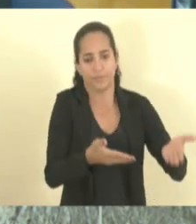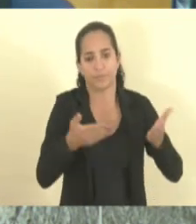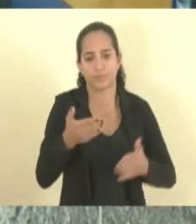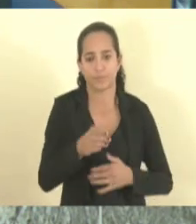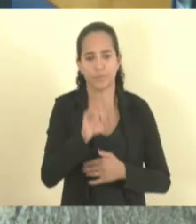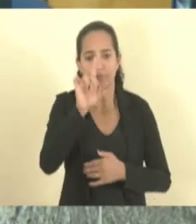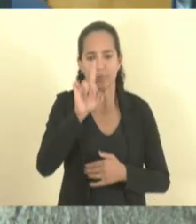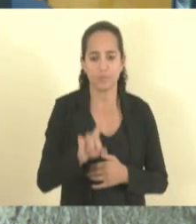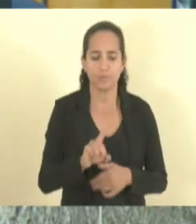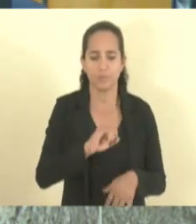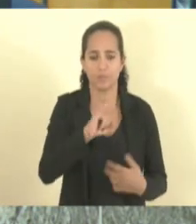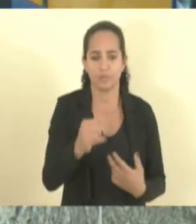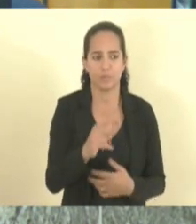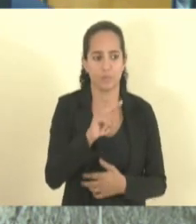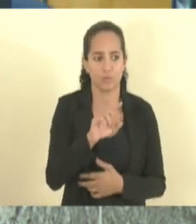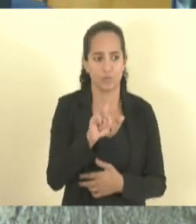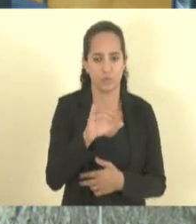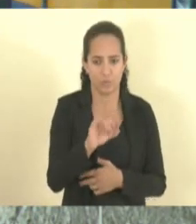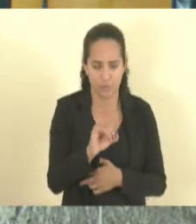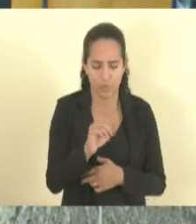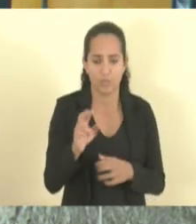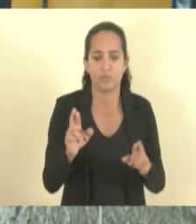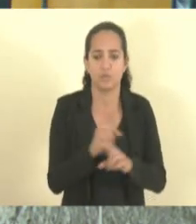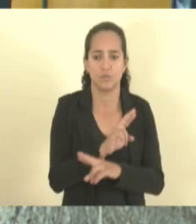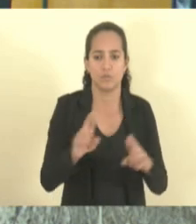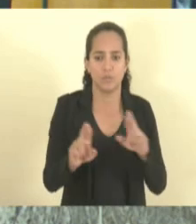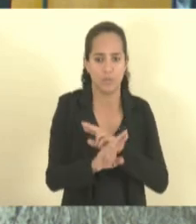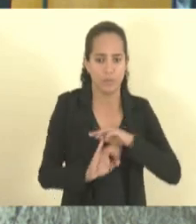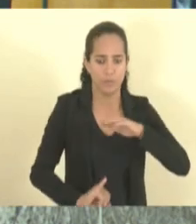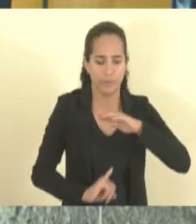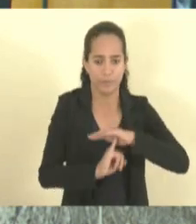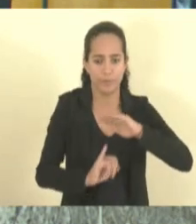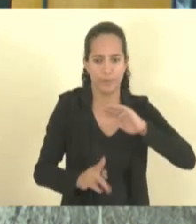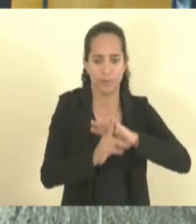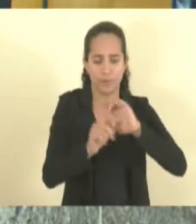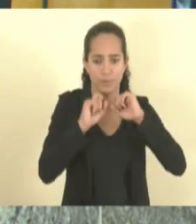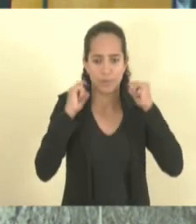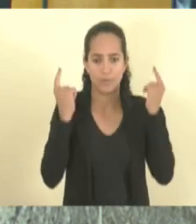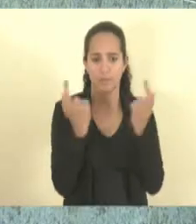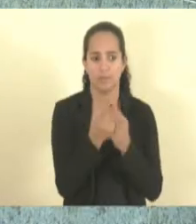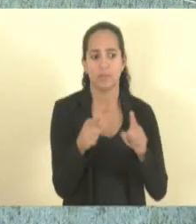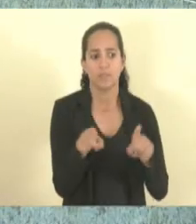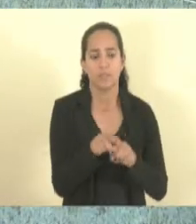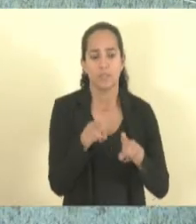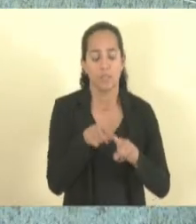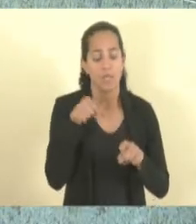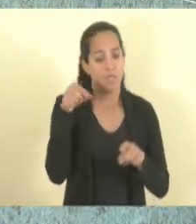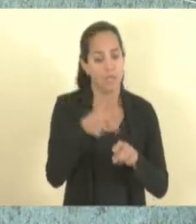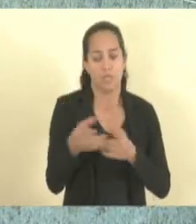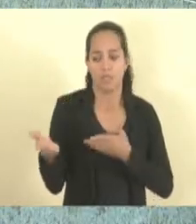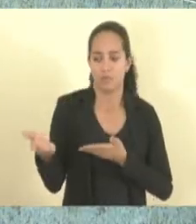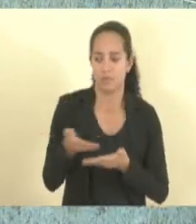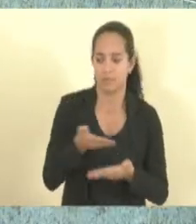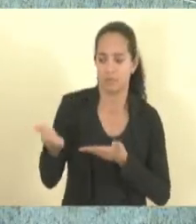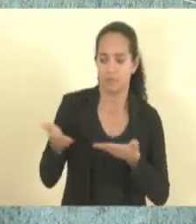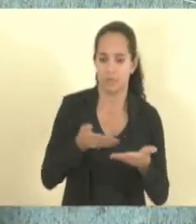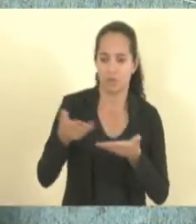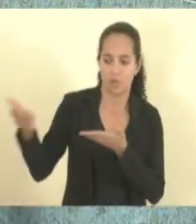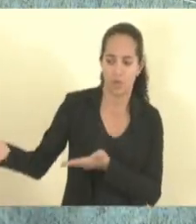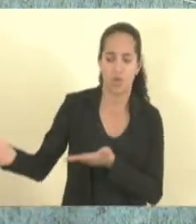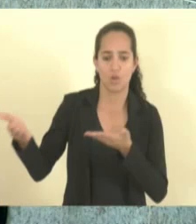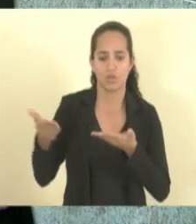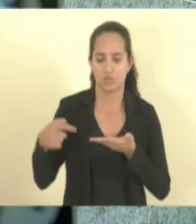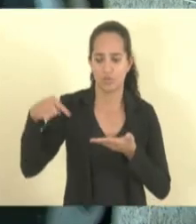Diretor Juliano Nader, Diretor de Relações Institucionais da Assembleia Legislativa, que foi quem articulou a vinda